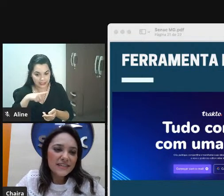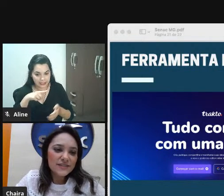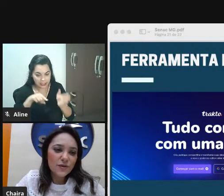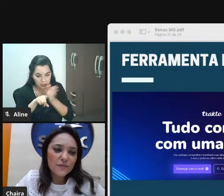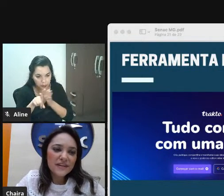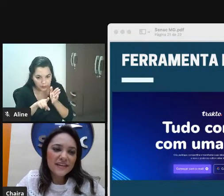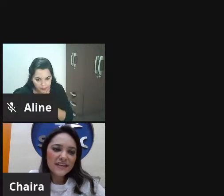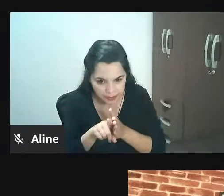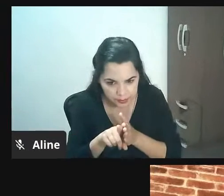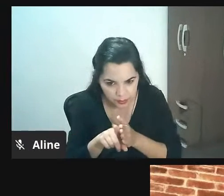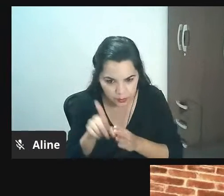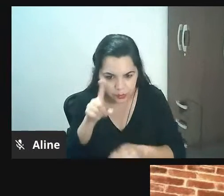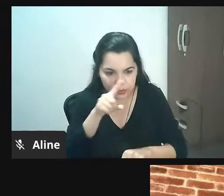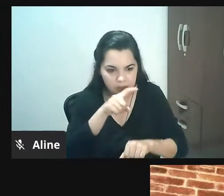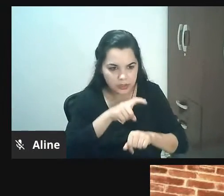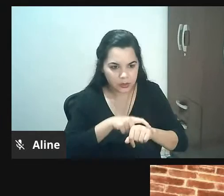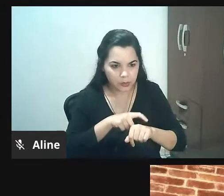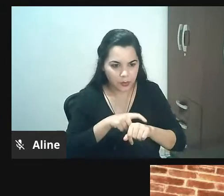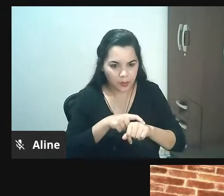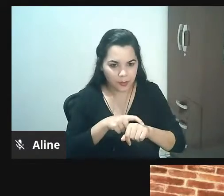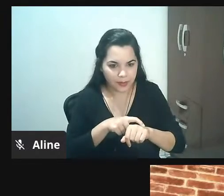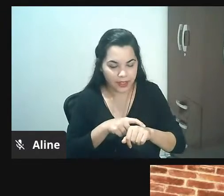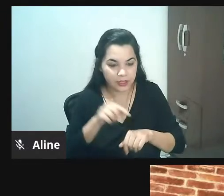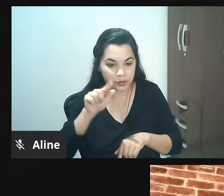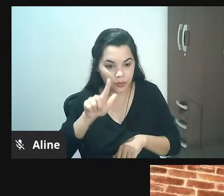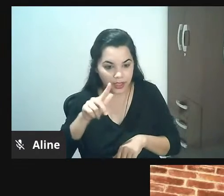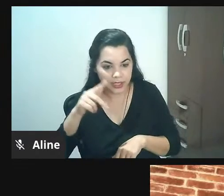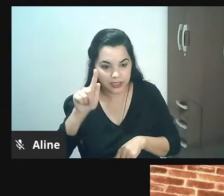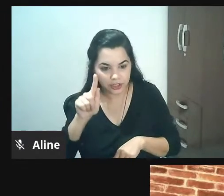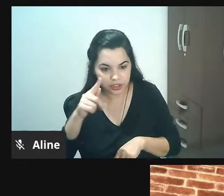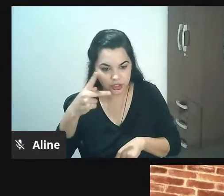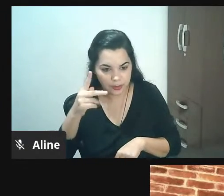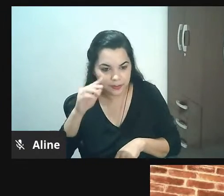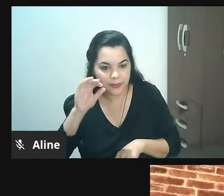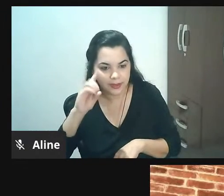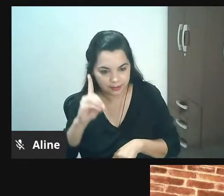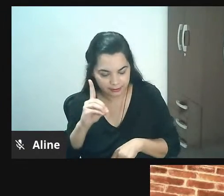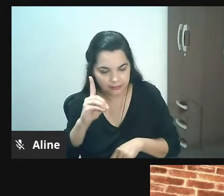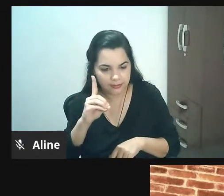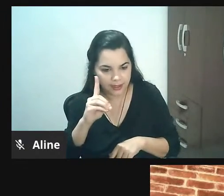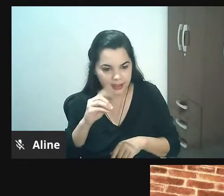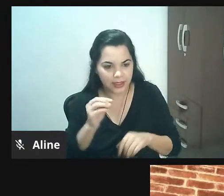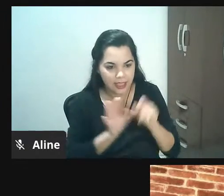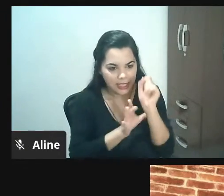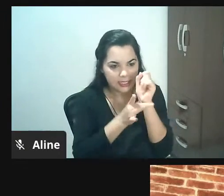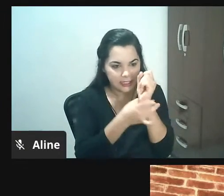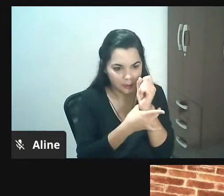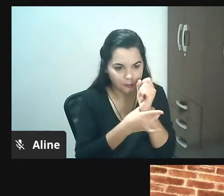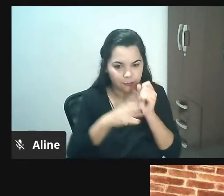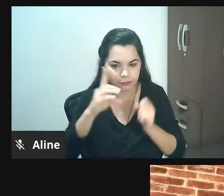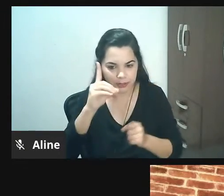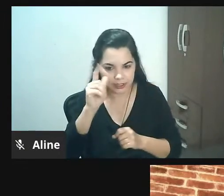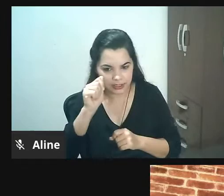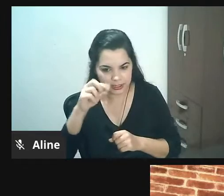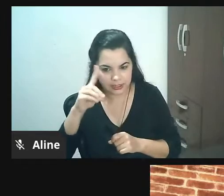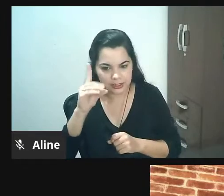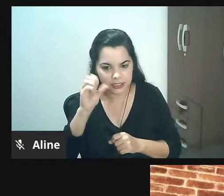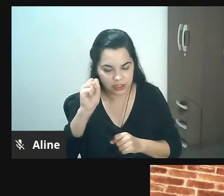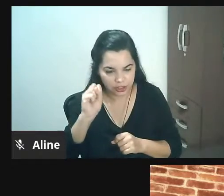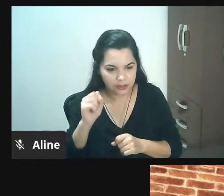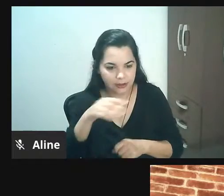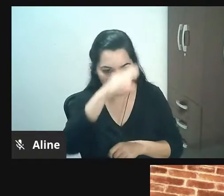vivendo aí sobre a LGTB a lei geral de proteção de dados e a pergunta que nós temos aqui do nosso colega